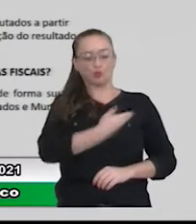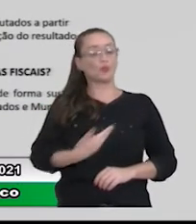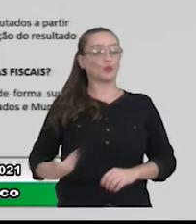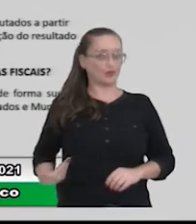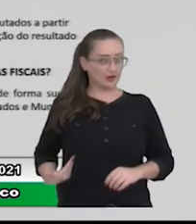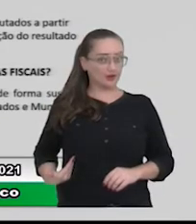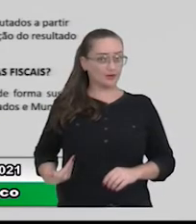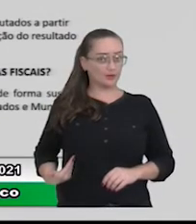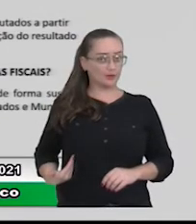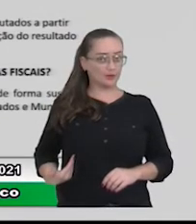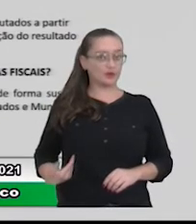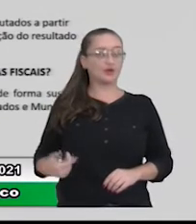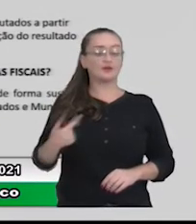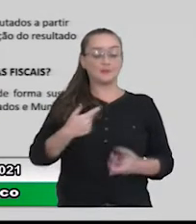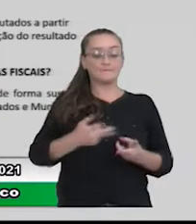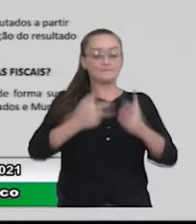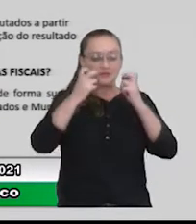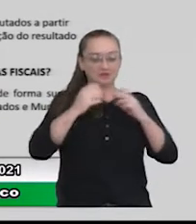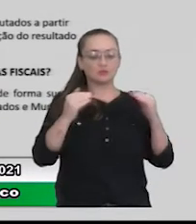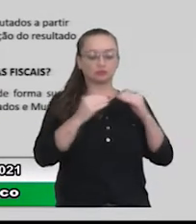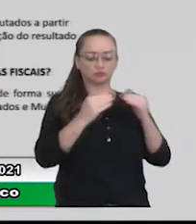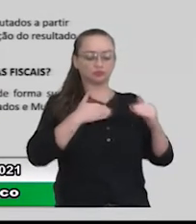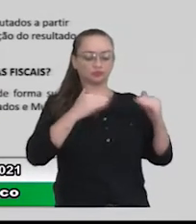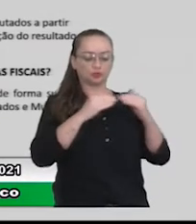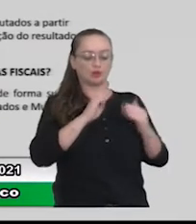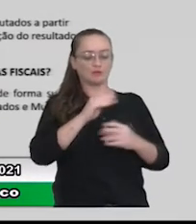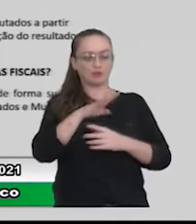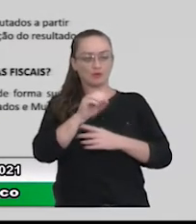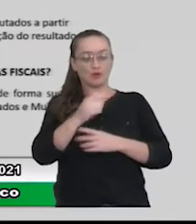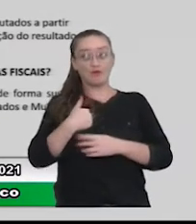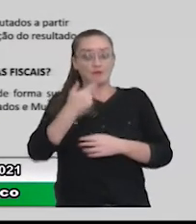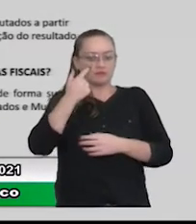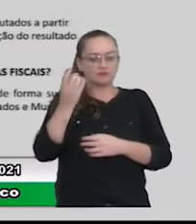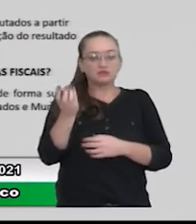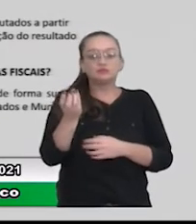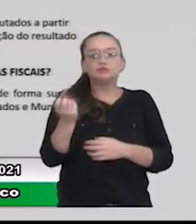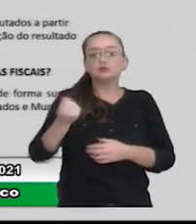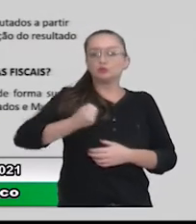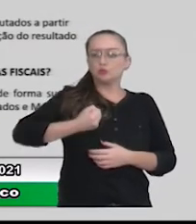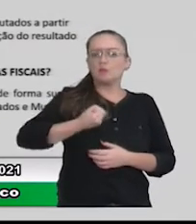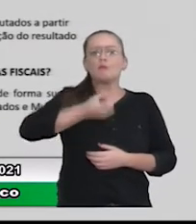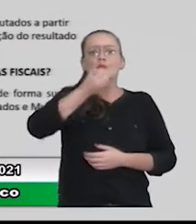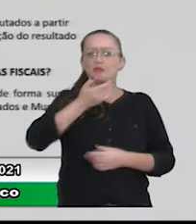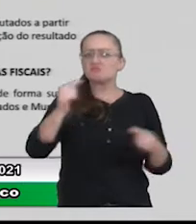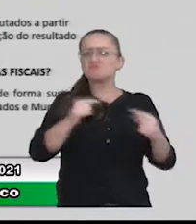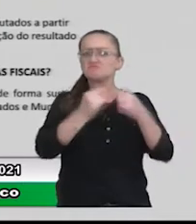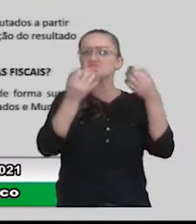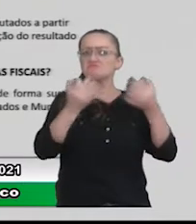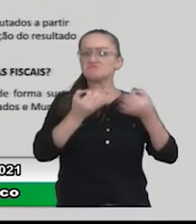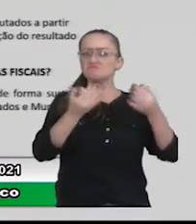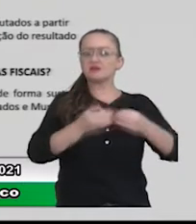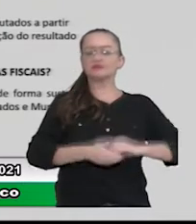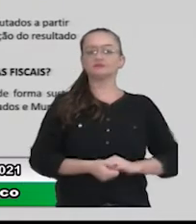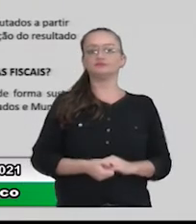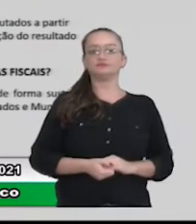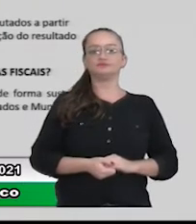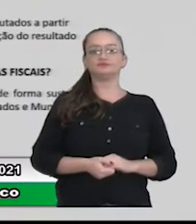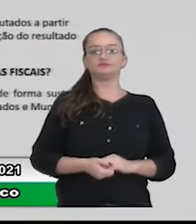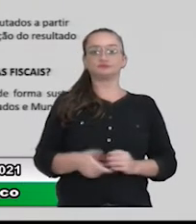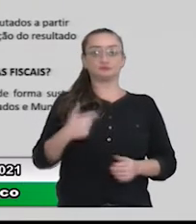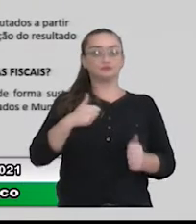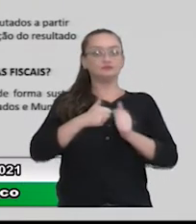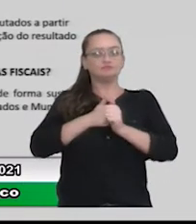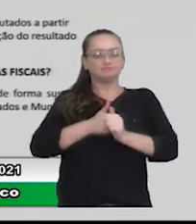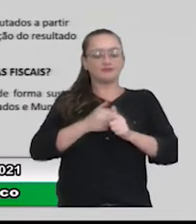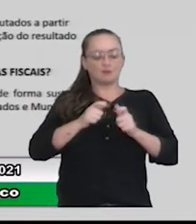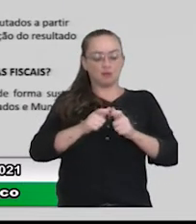que a gente vem, como o Bruno falou, apresentando números muitos bons conforme nos últimos anos que a gente já tem, a gente, eu acompanho esse